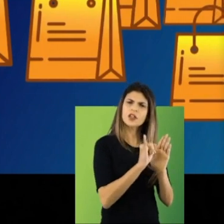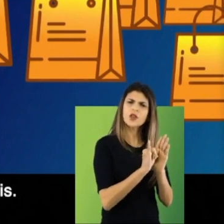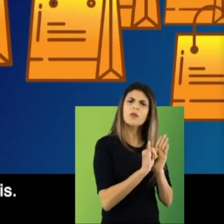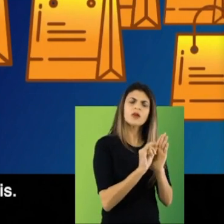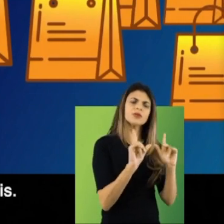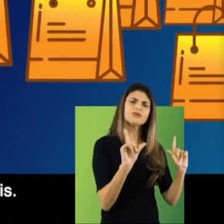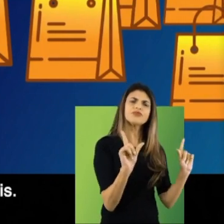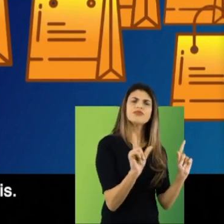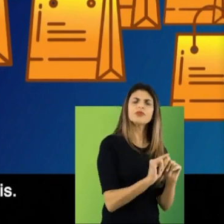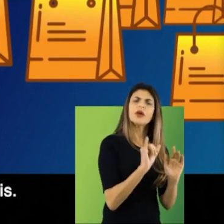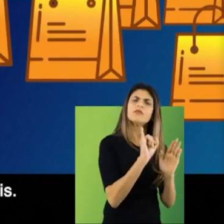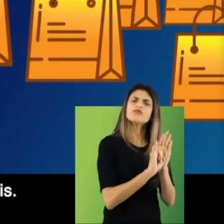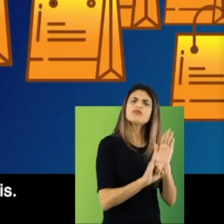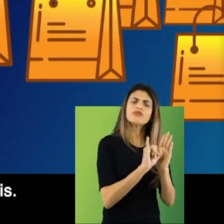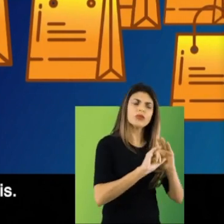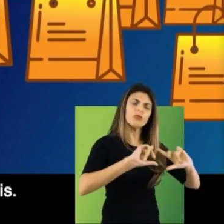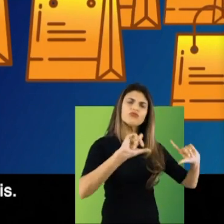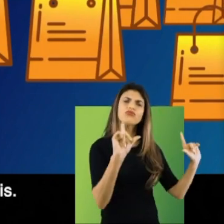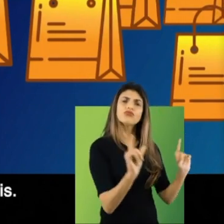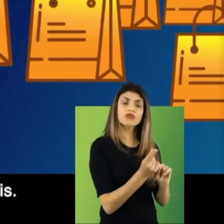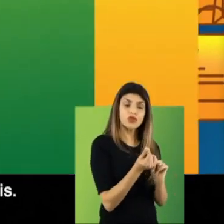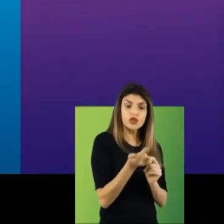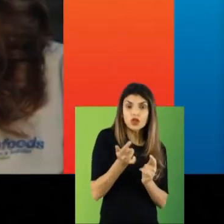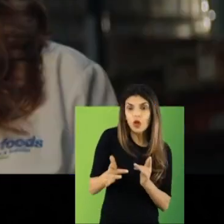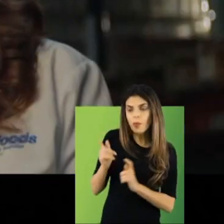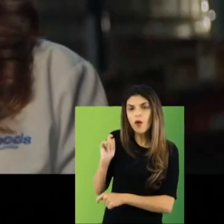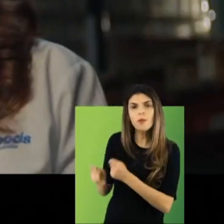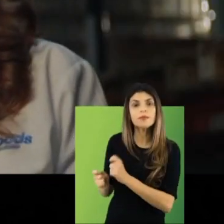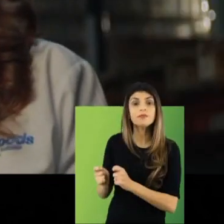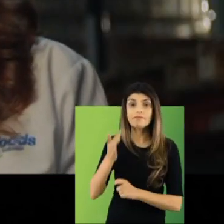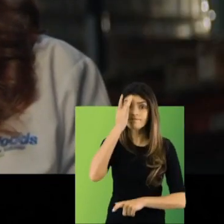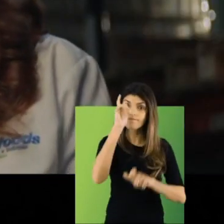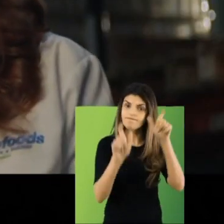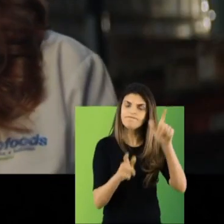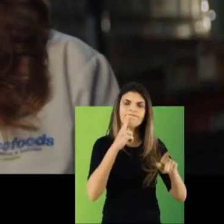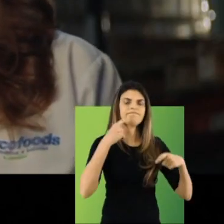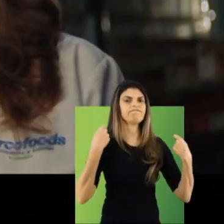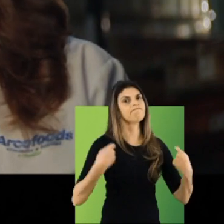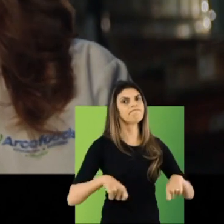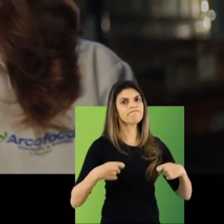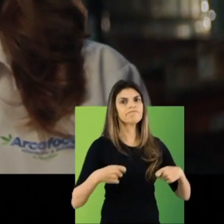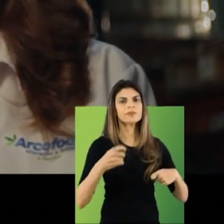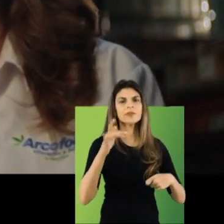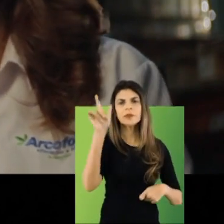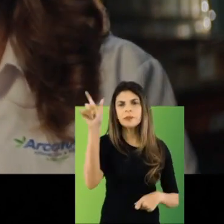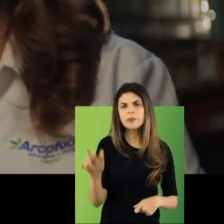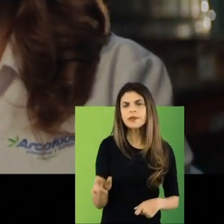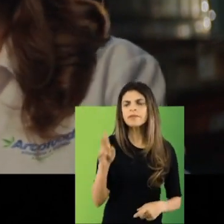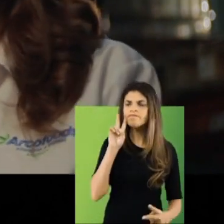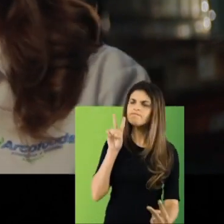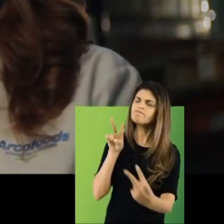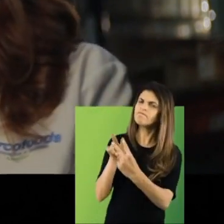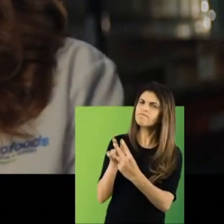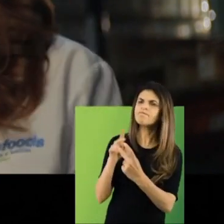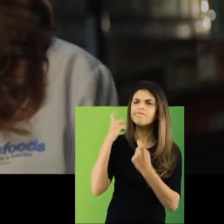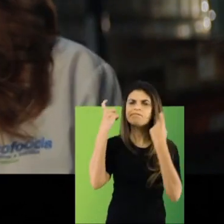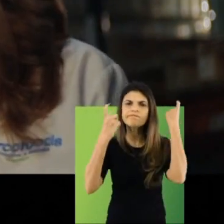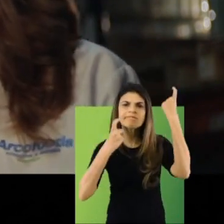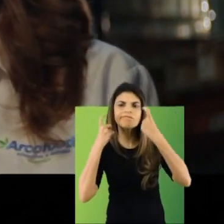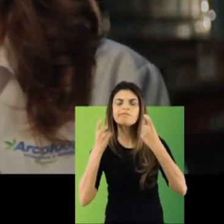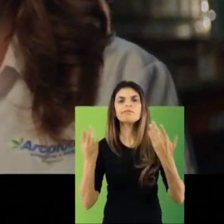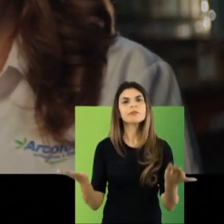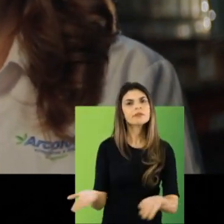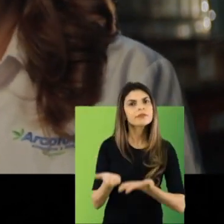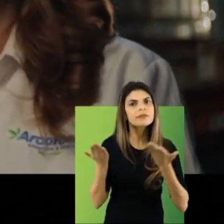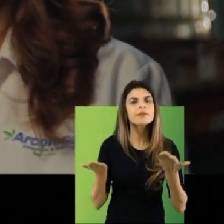produtos para o dinheiro conseguir comprar um pouco mais. O Carioca estava precisando de alguém que tivesse esse olhar cuidadoso,